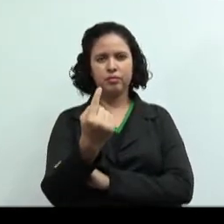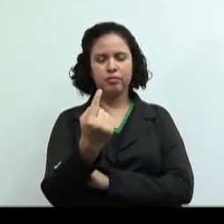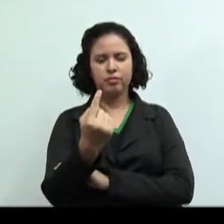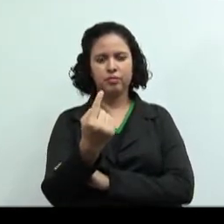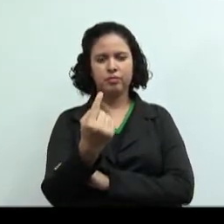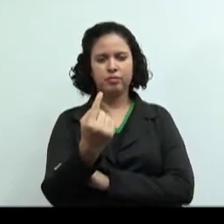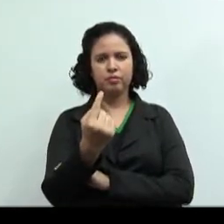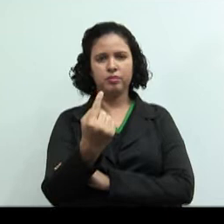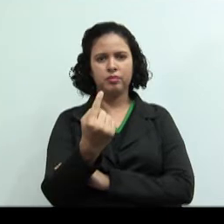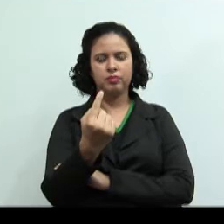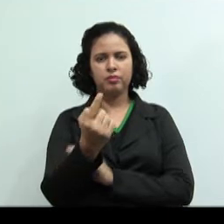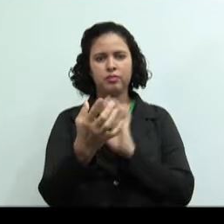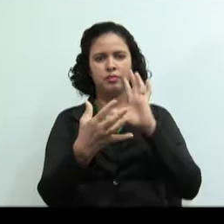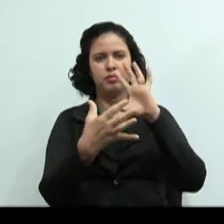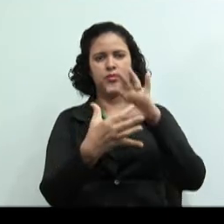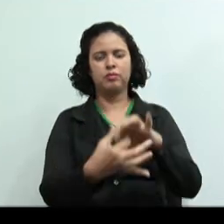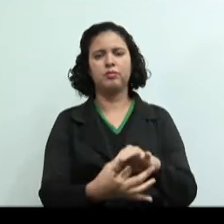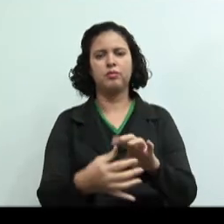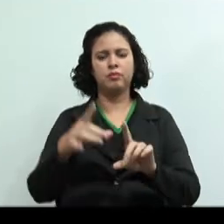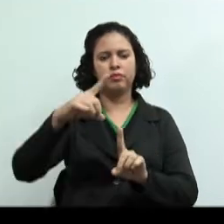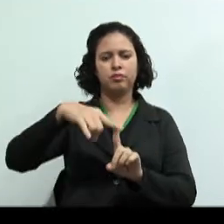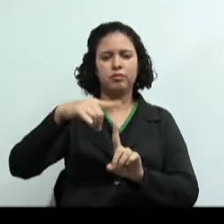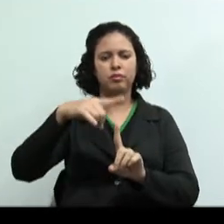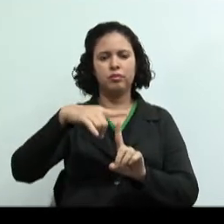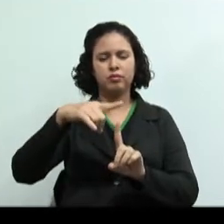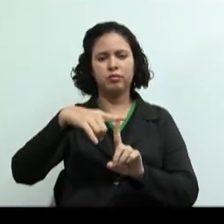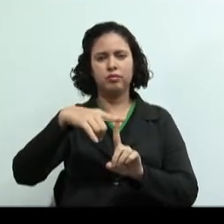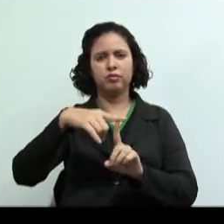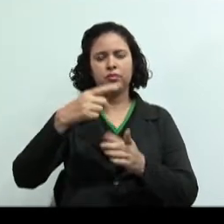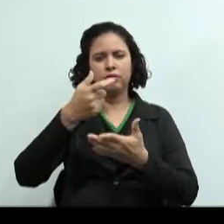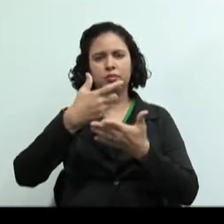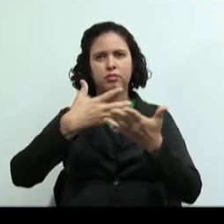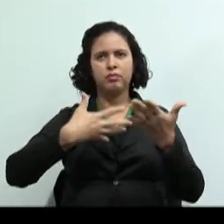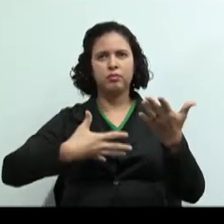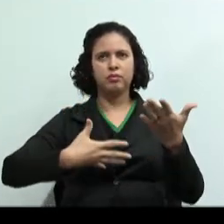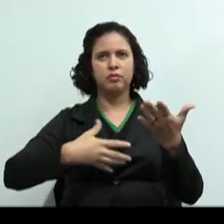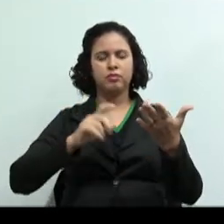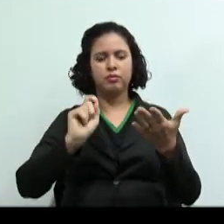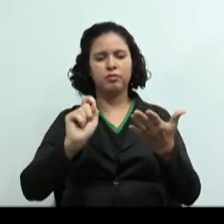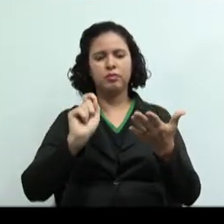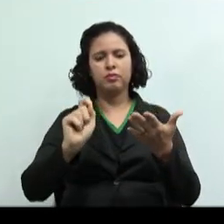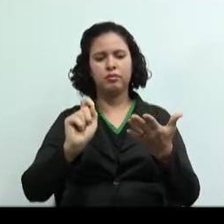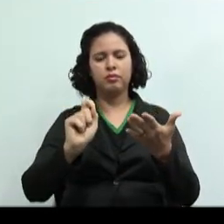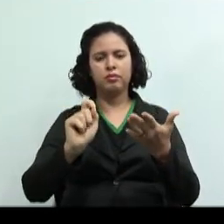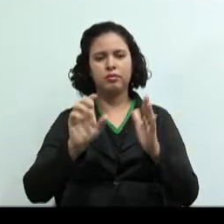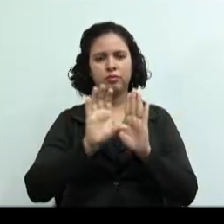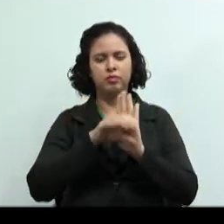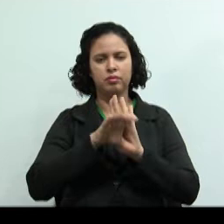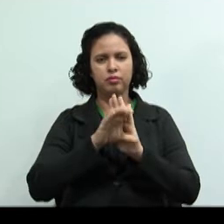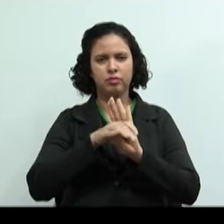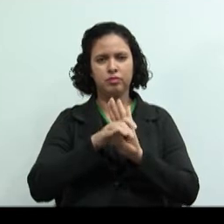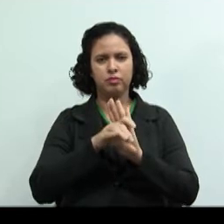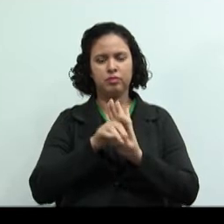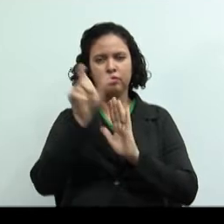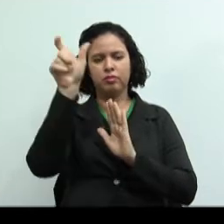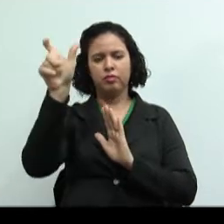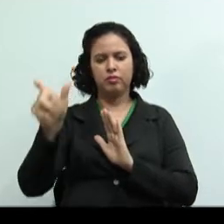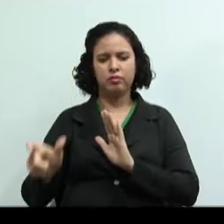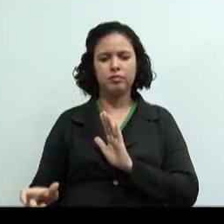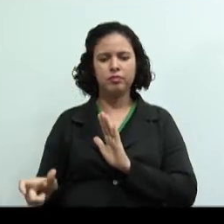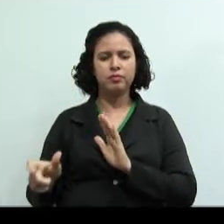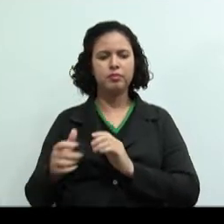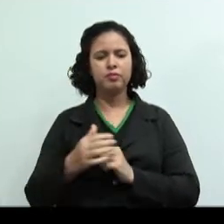Questão 1. Relacione o tipo de custo descrito com os conceitos na coluna abaixo. Então, vamos lá.